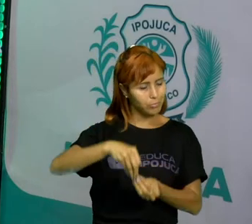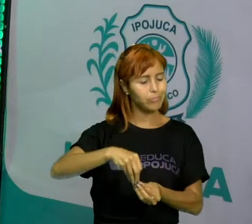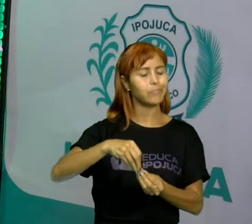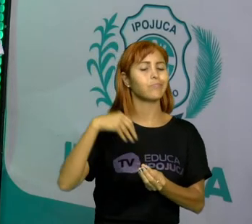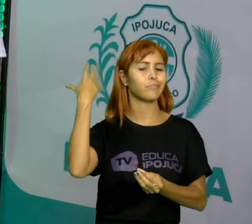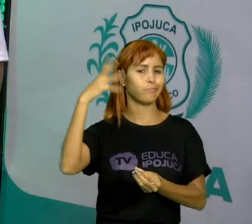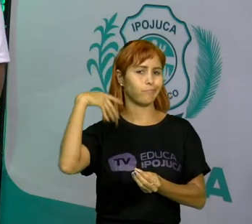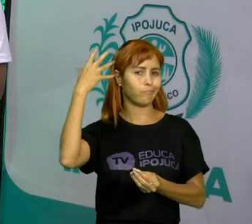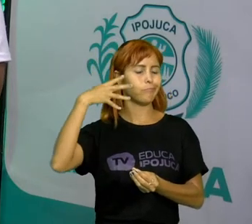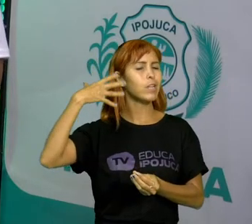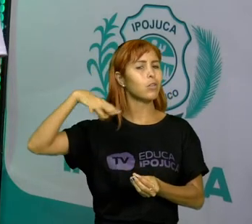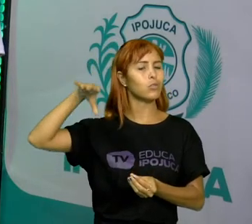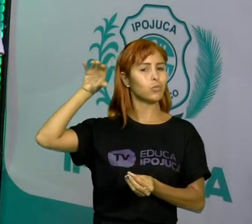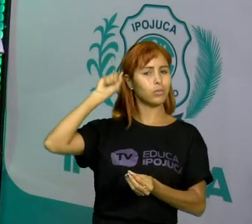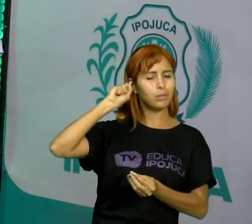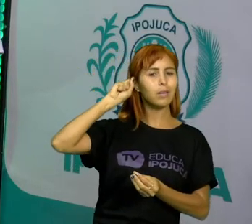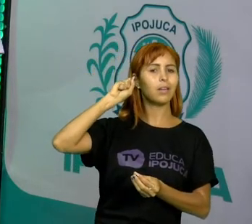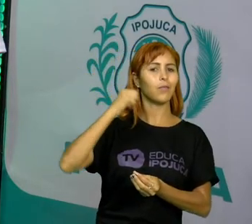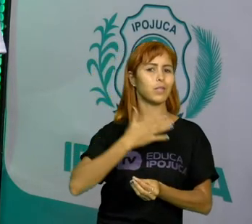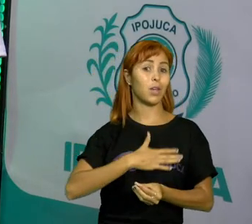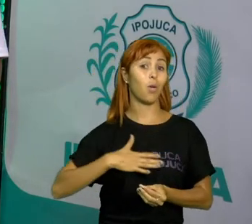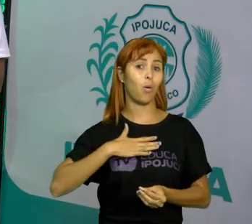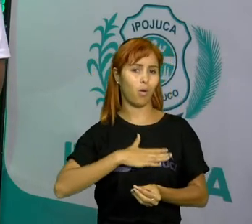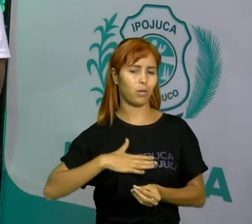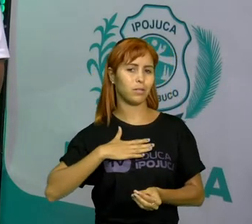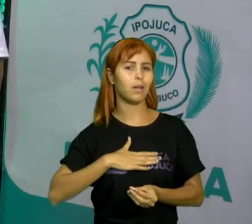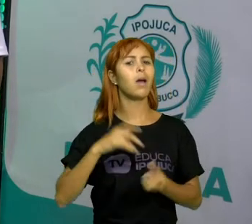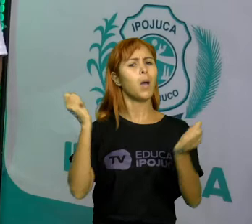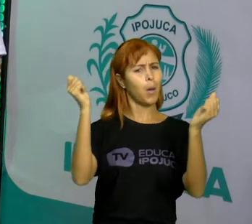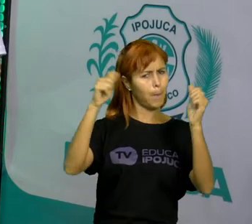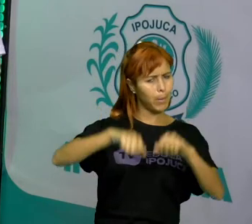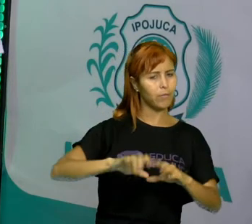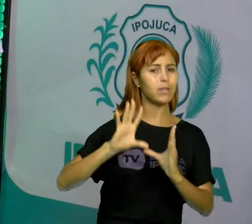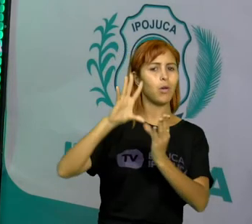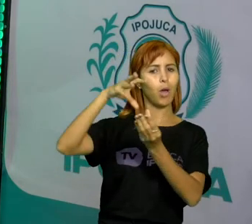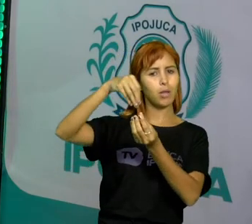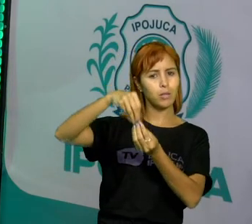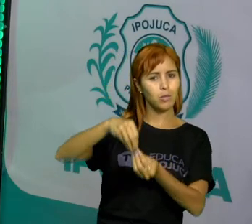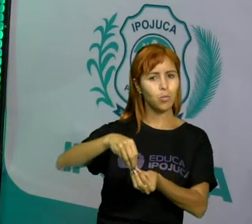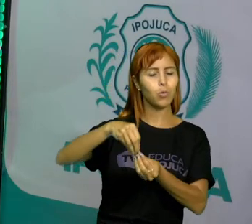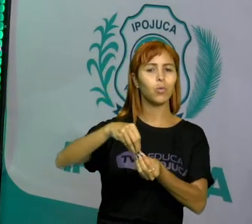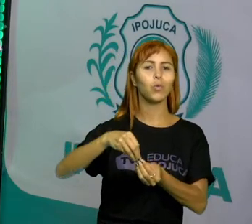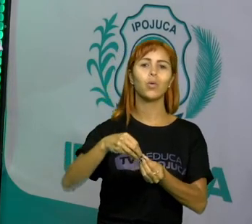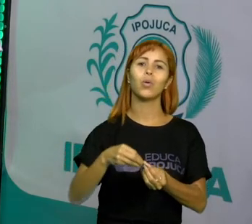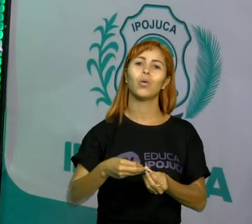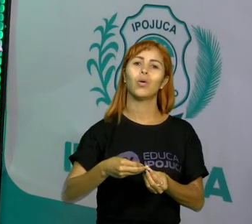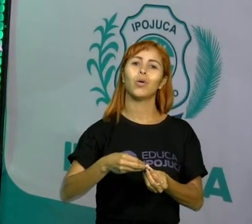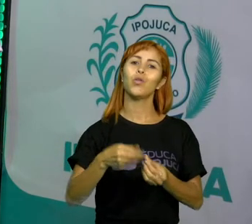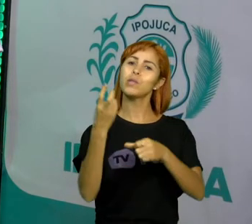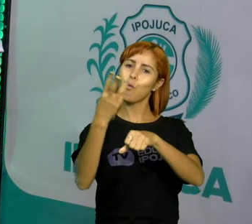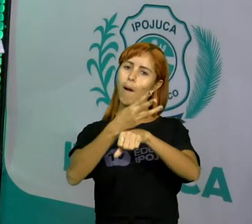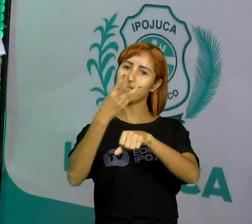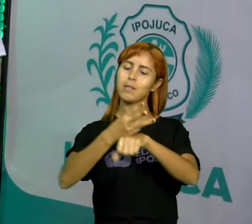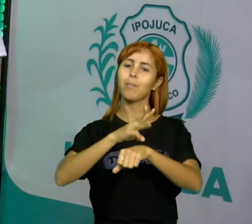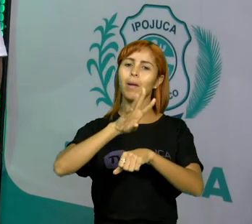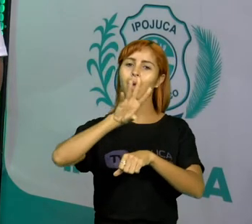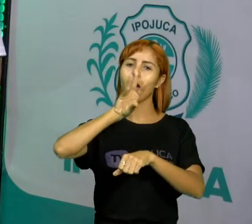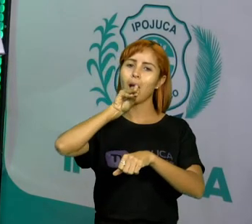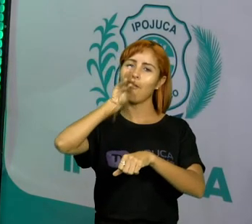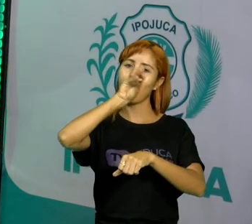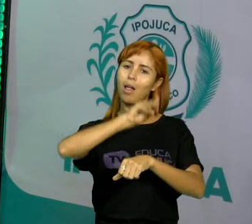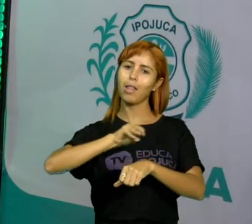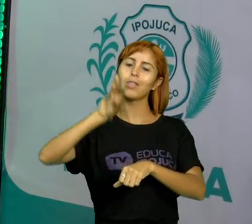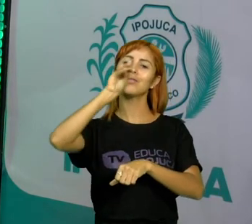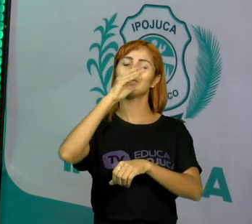você escuta e que você gosta. Você pode fazer um resumo em áudio lá no seu WhatsApp. Fazer